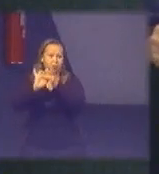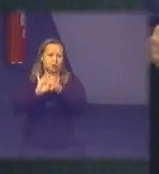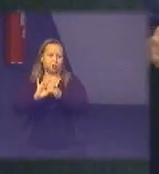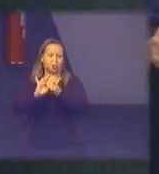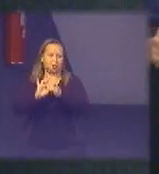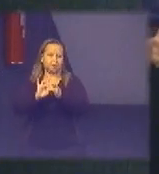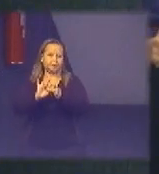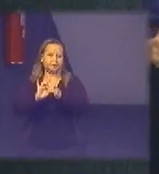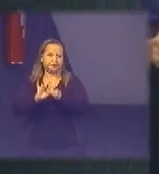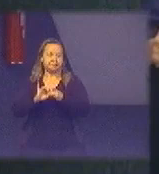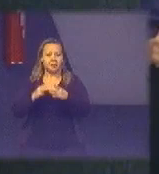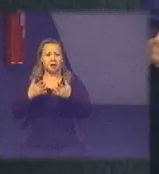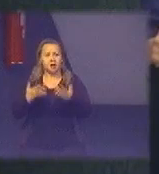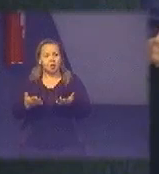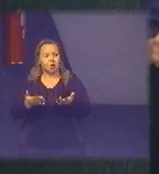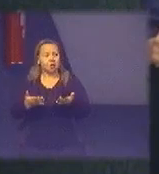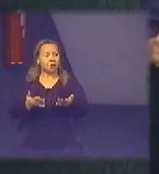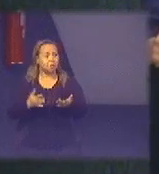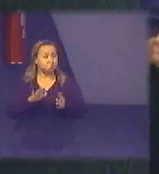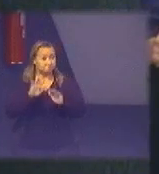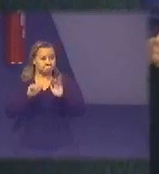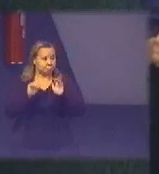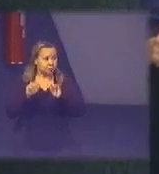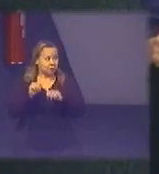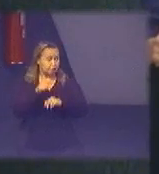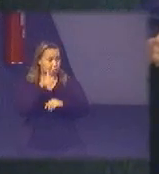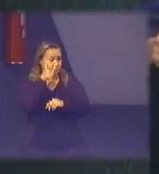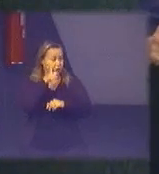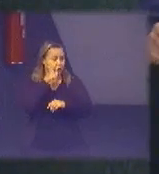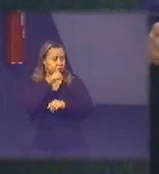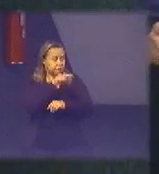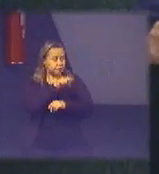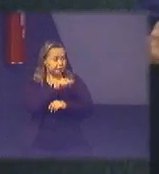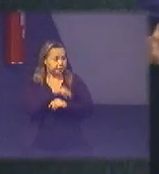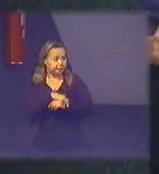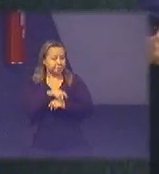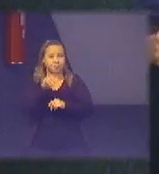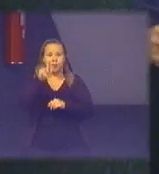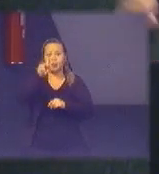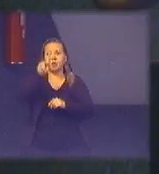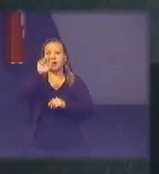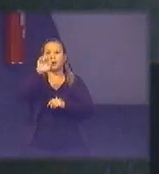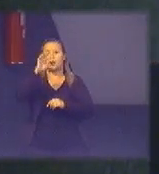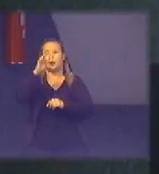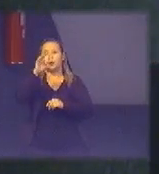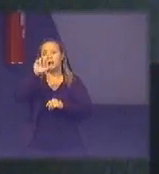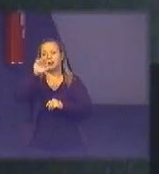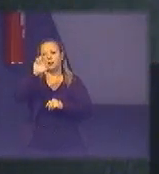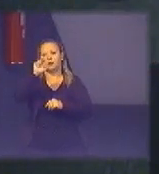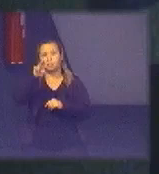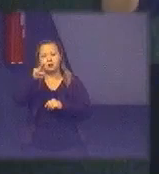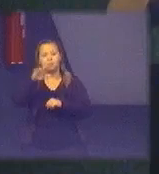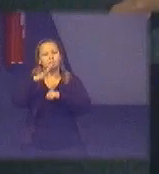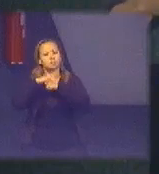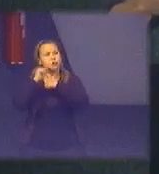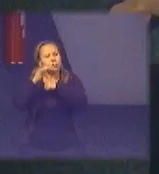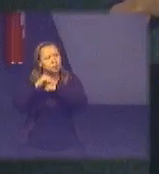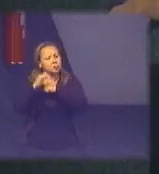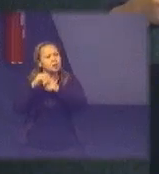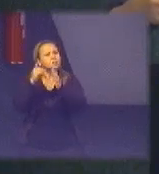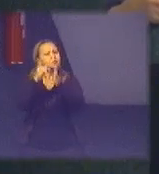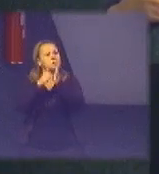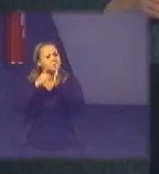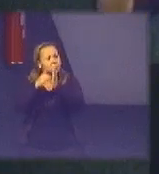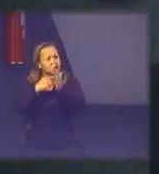eu até te chamo viu Ketem para a gente começar a ver isso aí com carinho e o decreto de governança